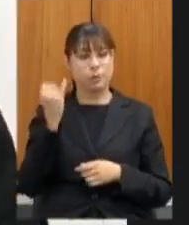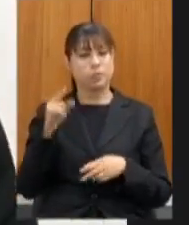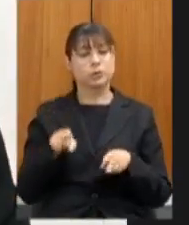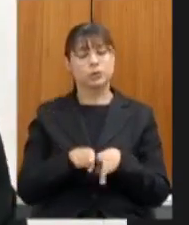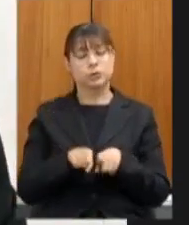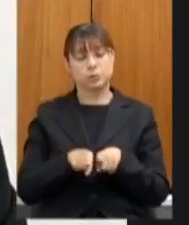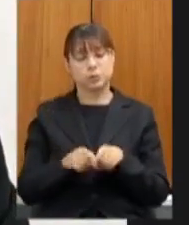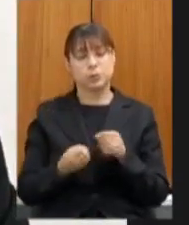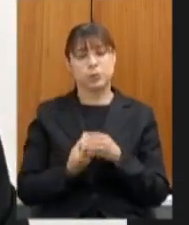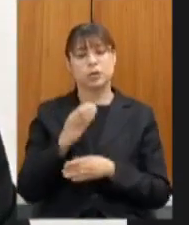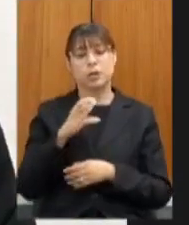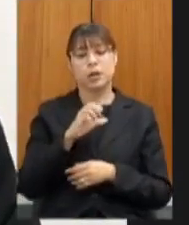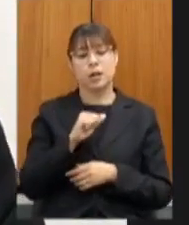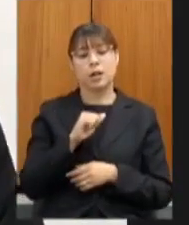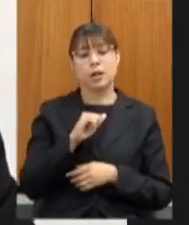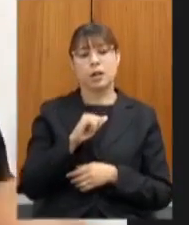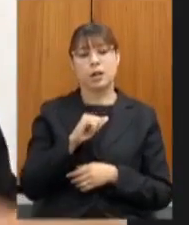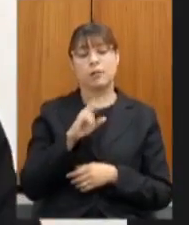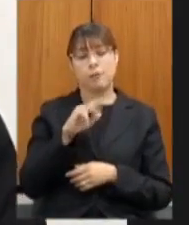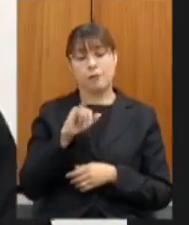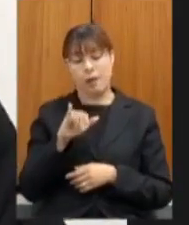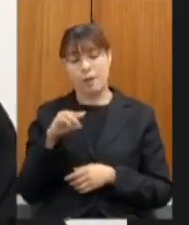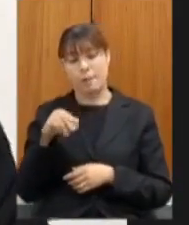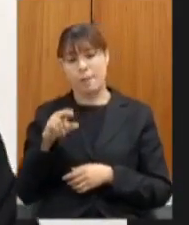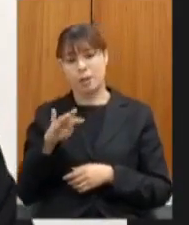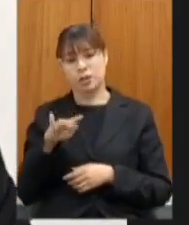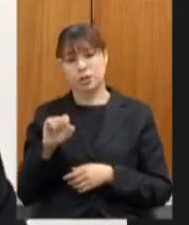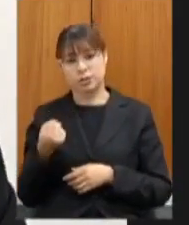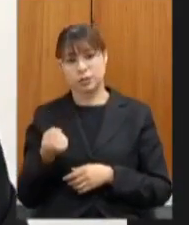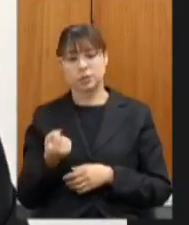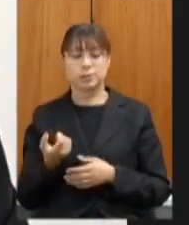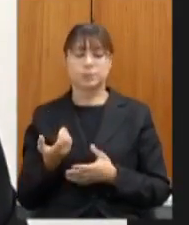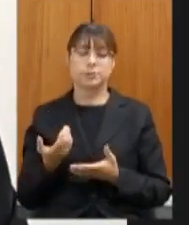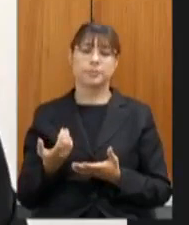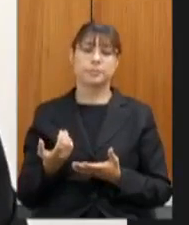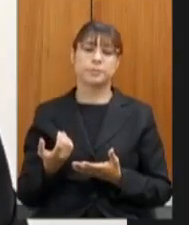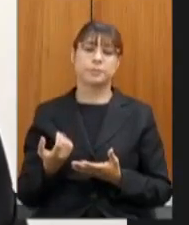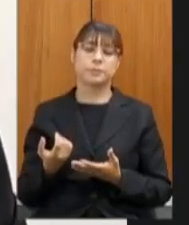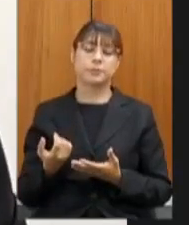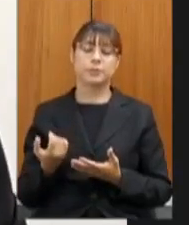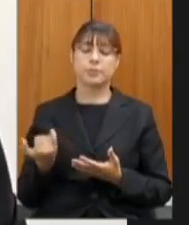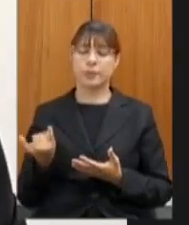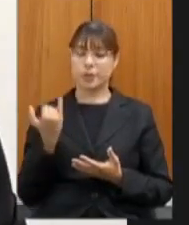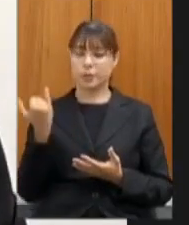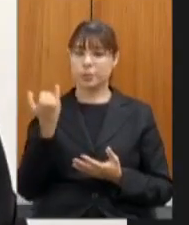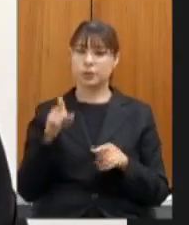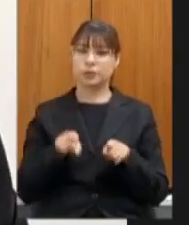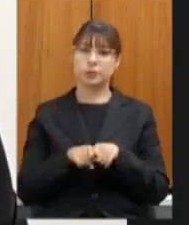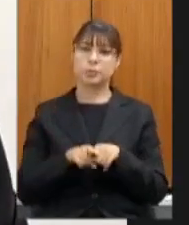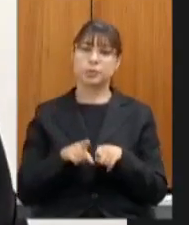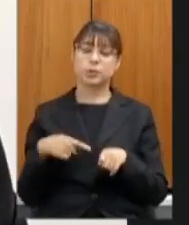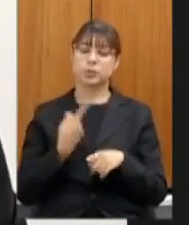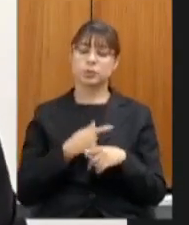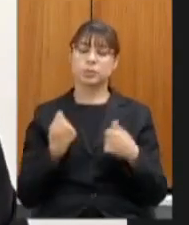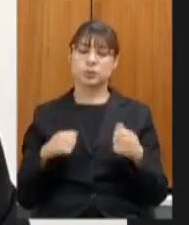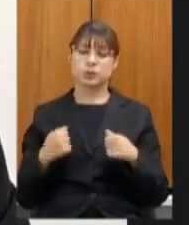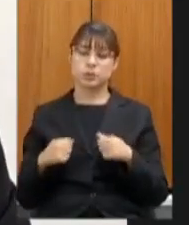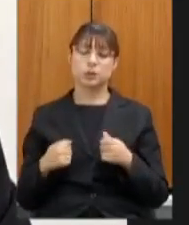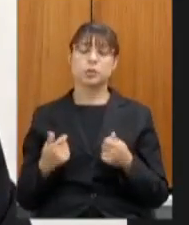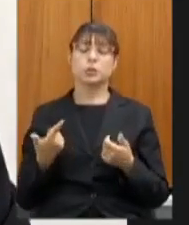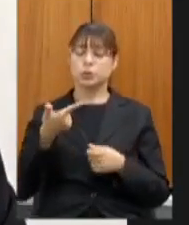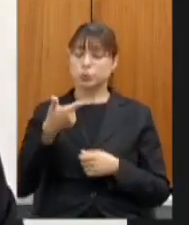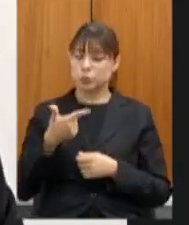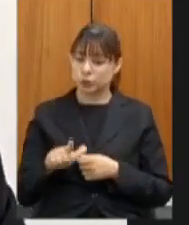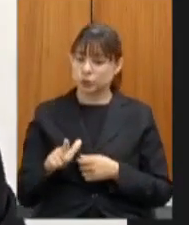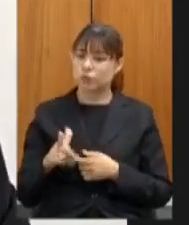Fundação Pai Martins são mais de sete cidades acaba que é algo que nós temos que recolocar